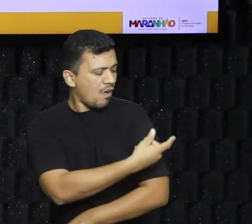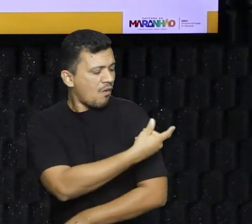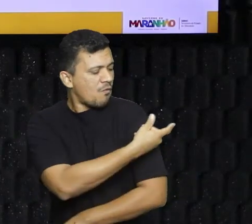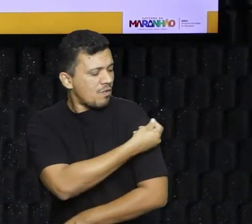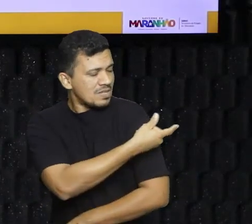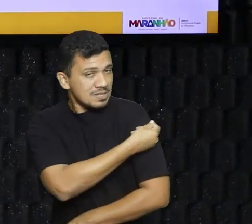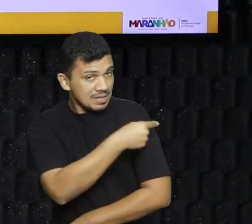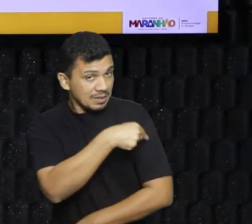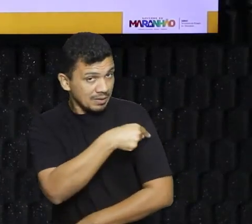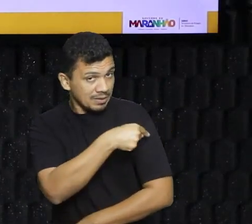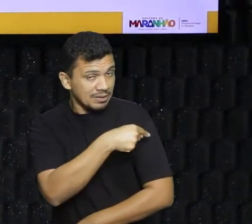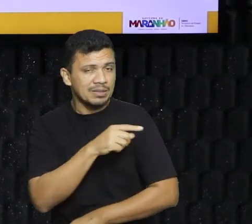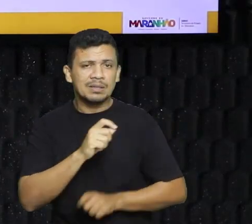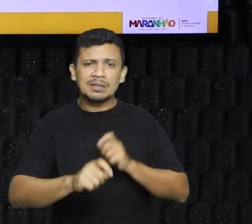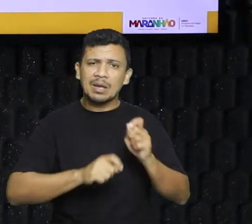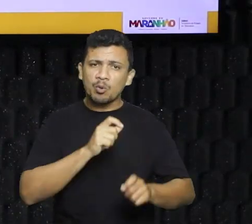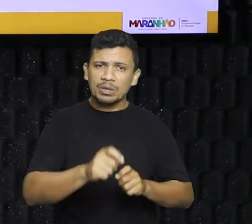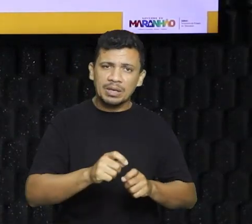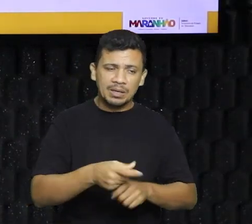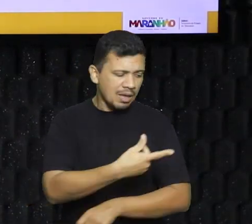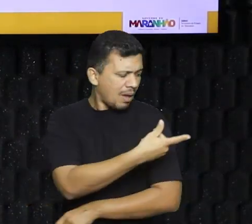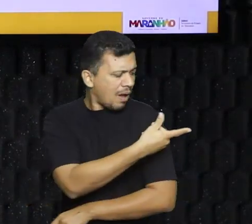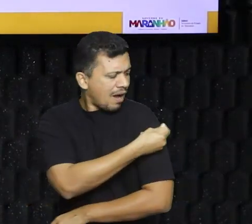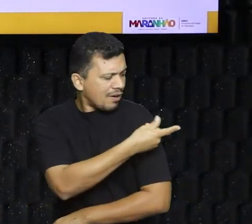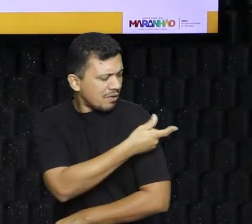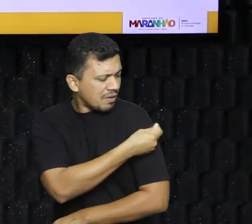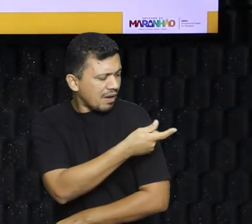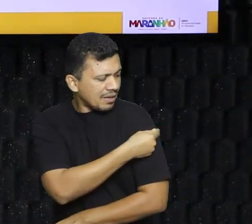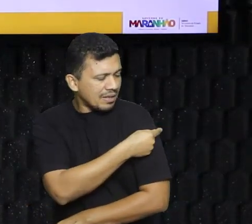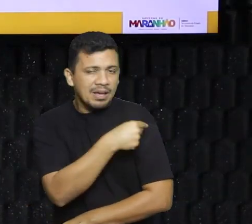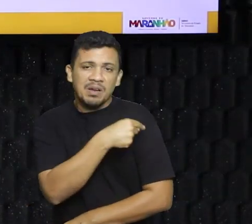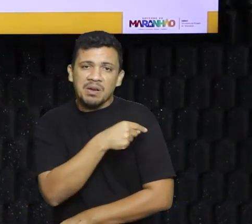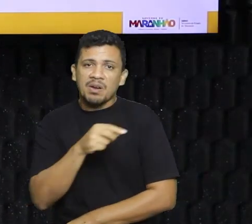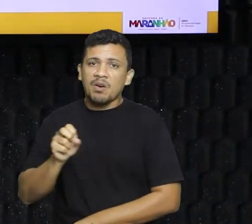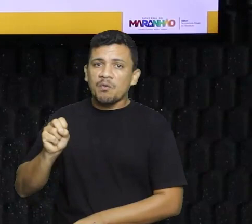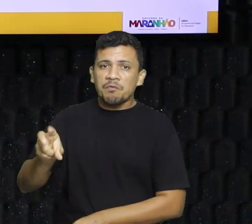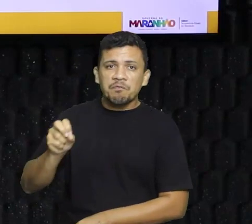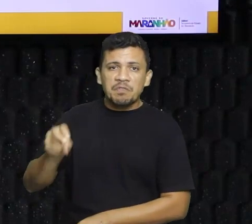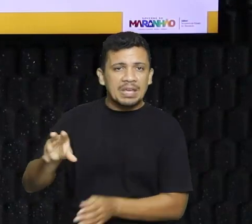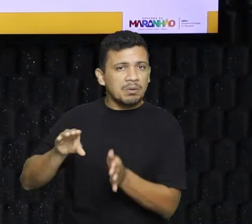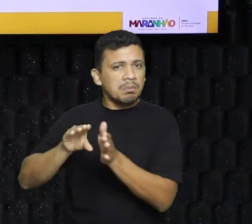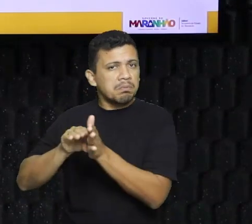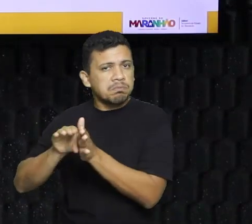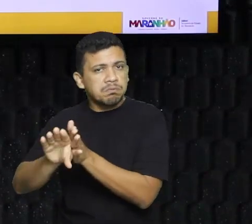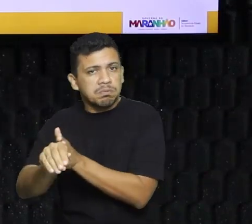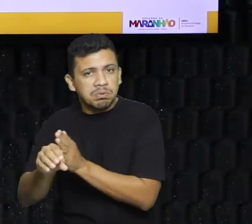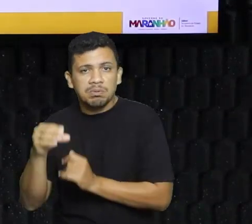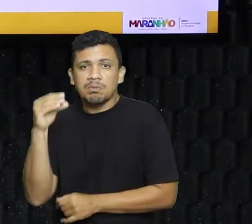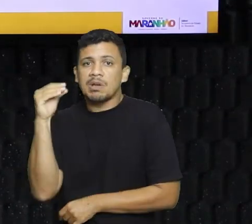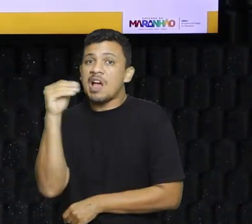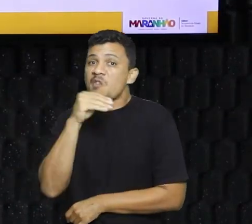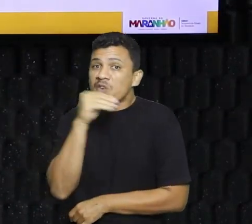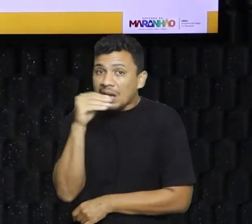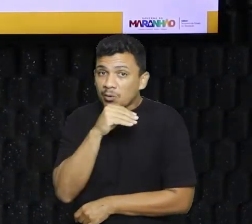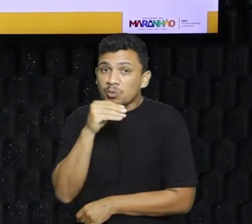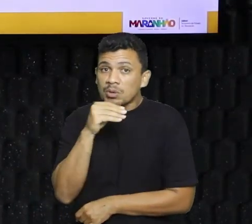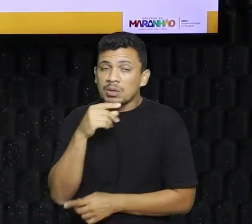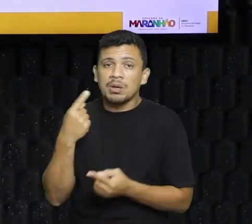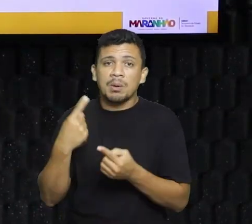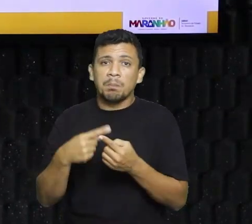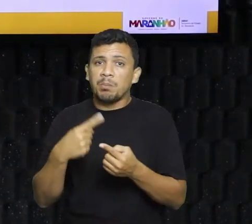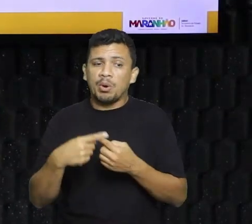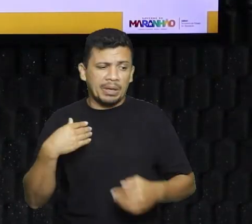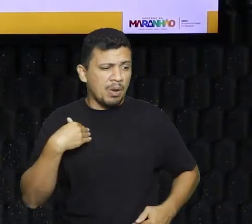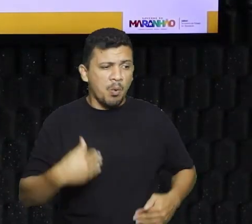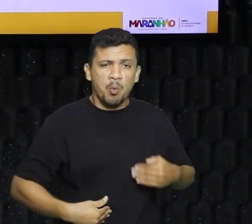indivíduo, você está colocando ali o patógeno neutralizado, enfraquecido, para que ele não venha